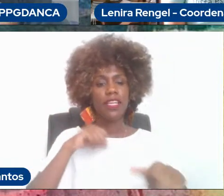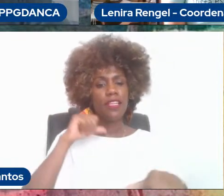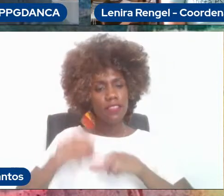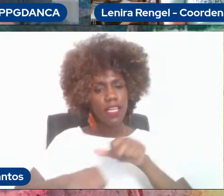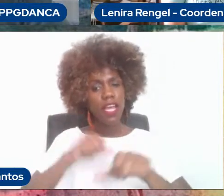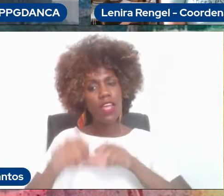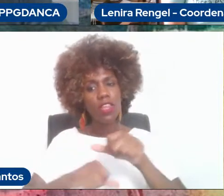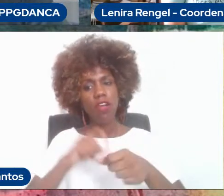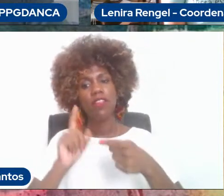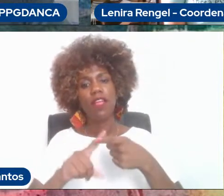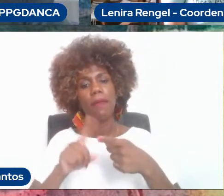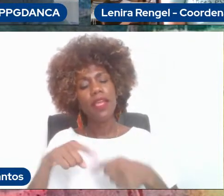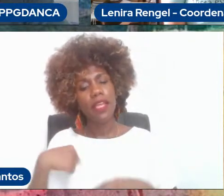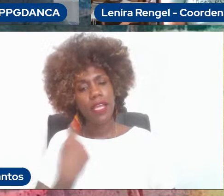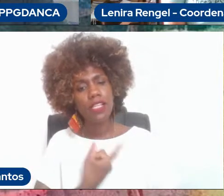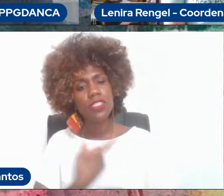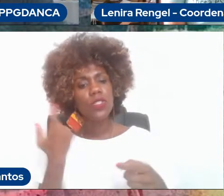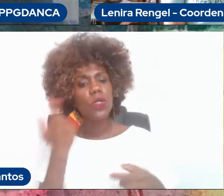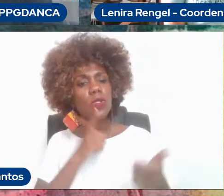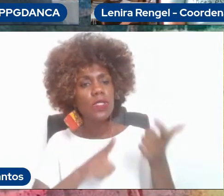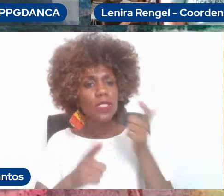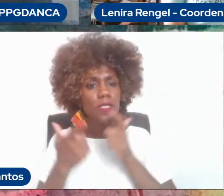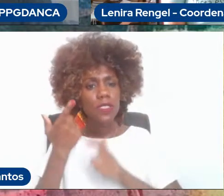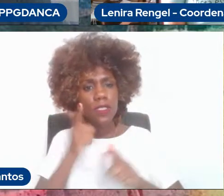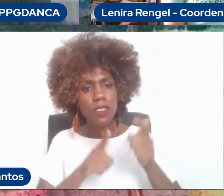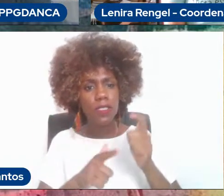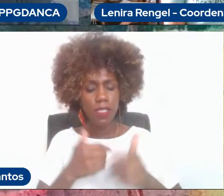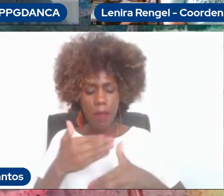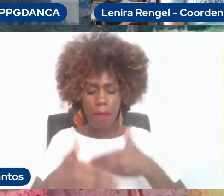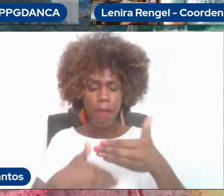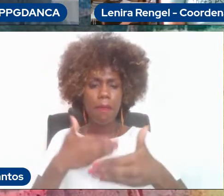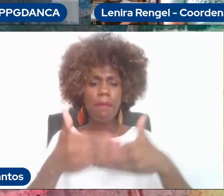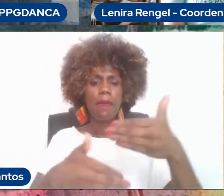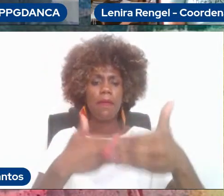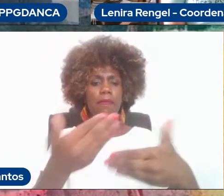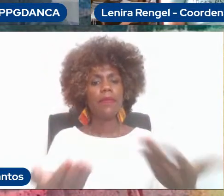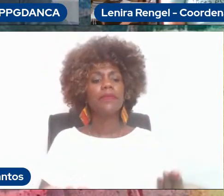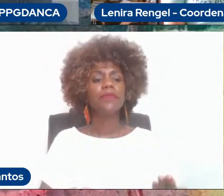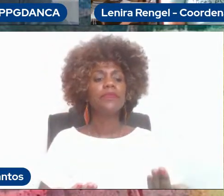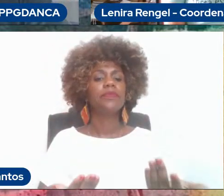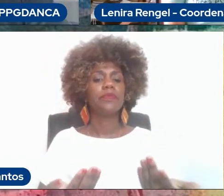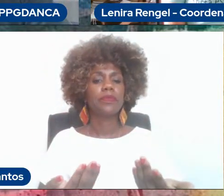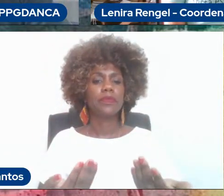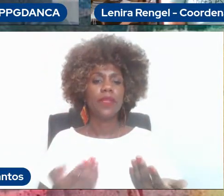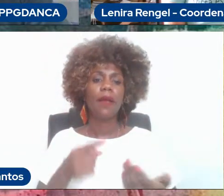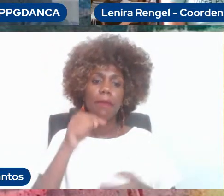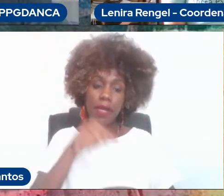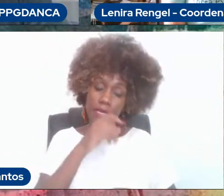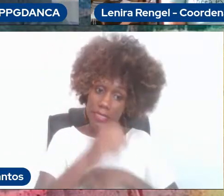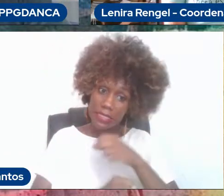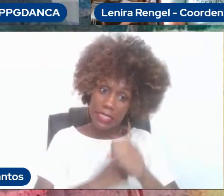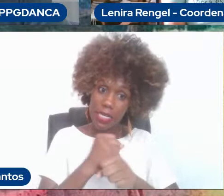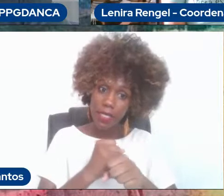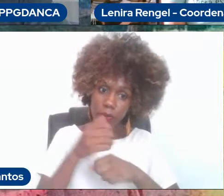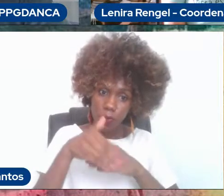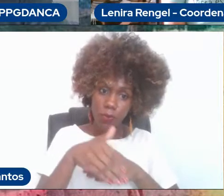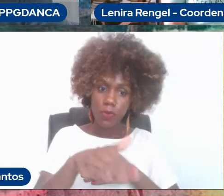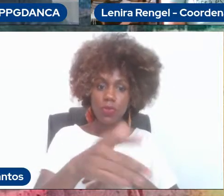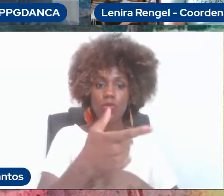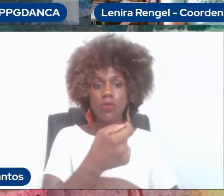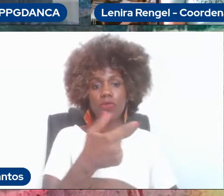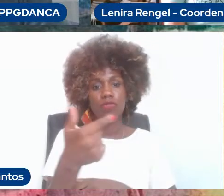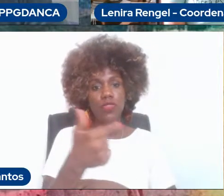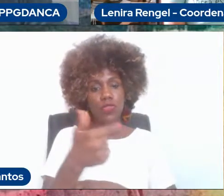estar aí dando o pé, o pontapé aí para este ano que vem, com essa possibilidade de